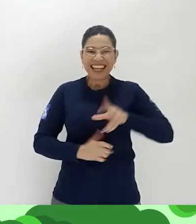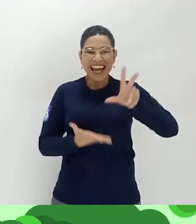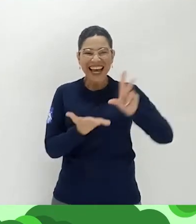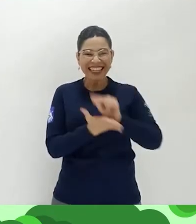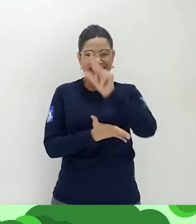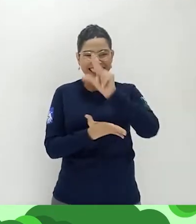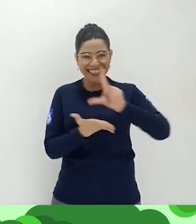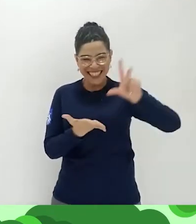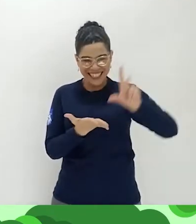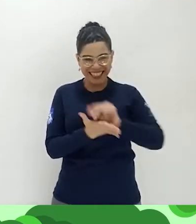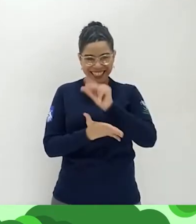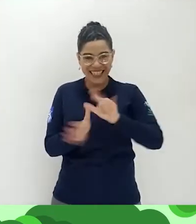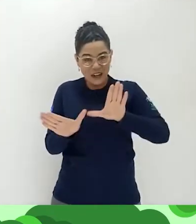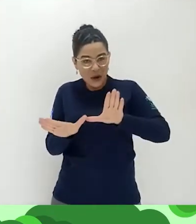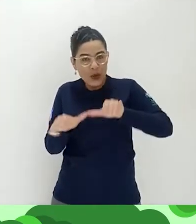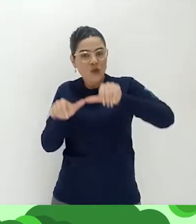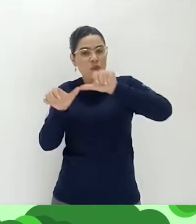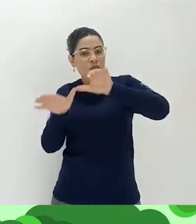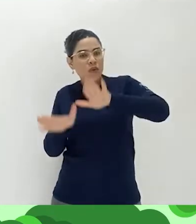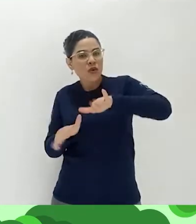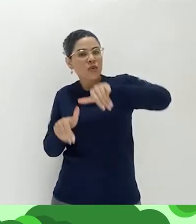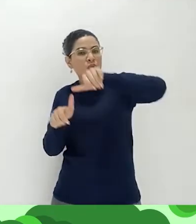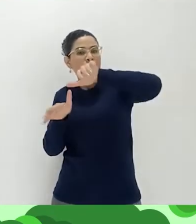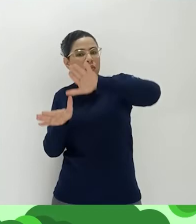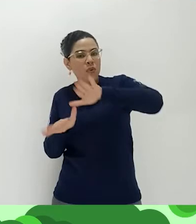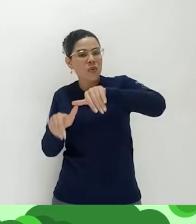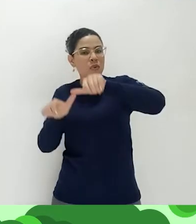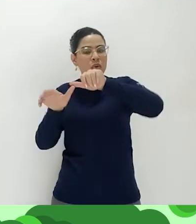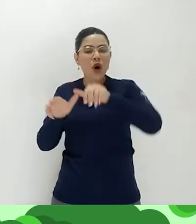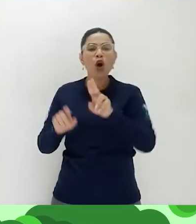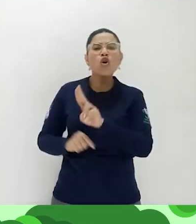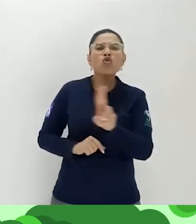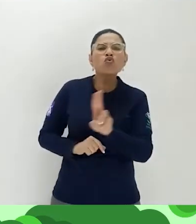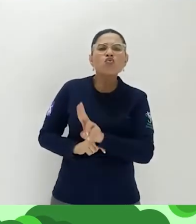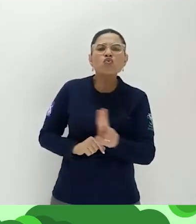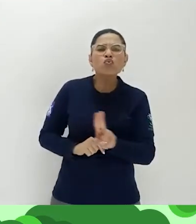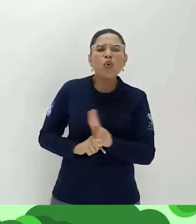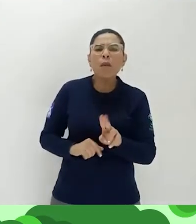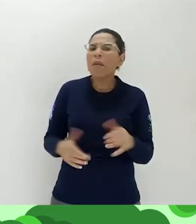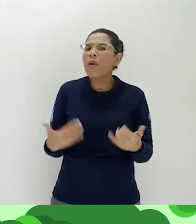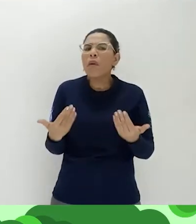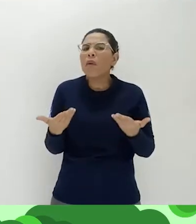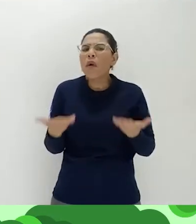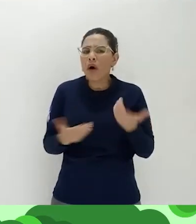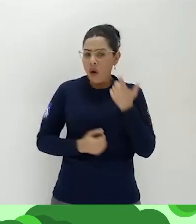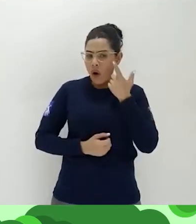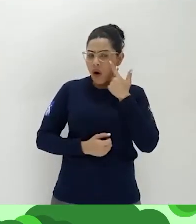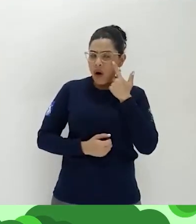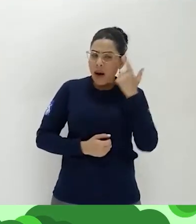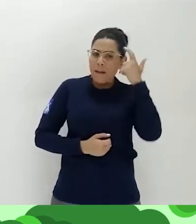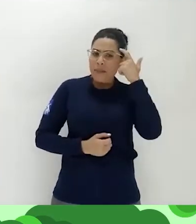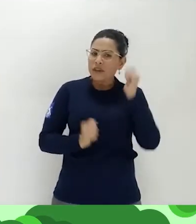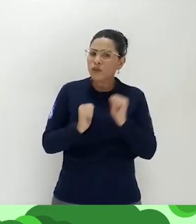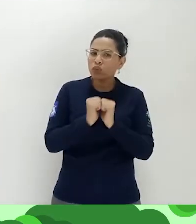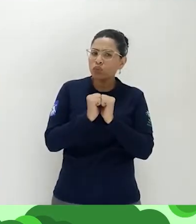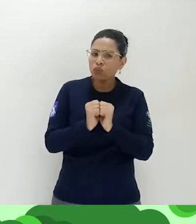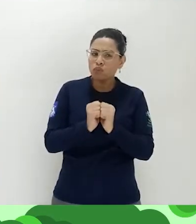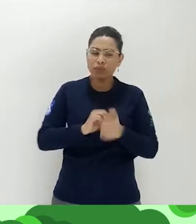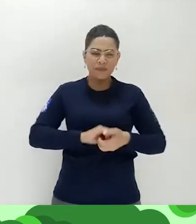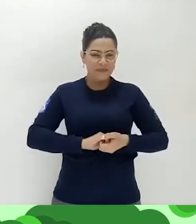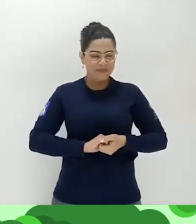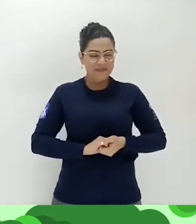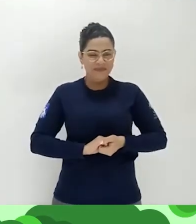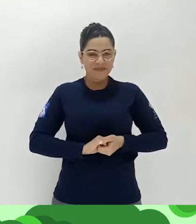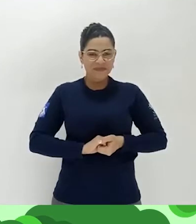a gaivota. E onde será que está escrito gaivota aí nessa lista? Vamos pensar juntos? Dá uma olhada aí nessa listinha.